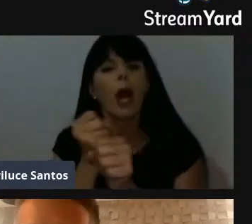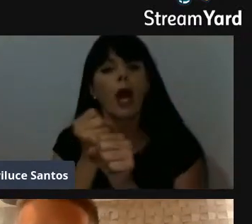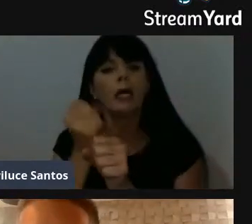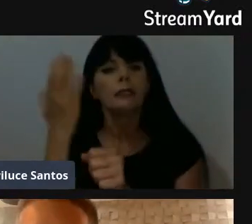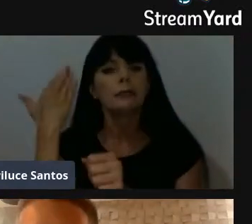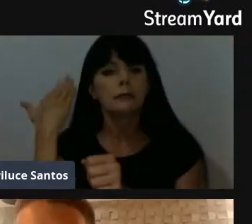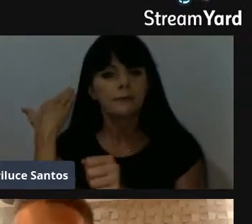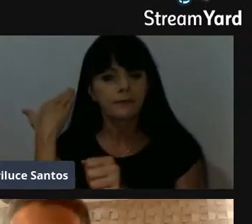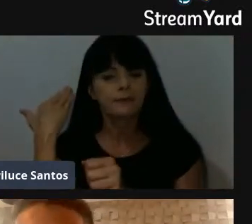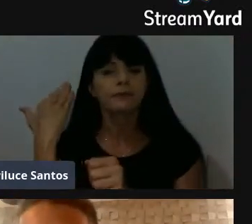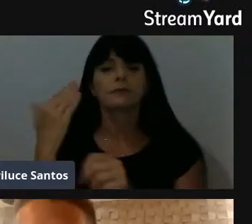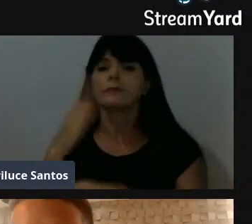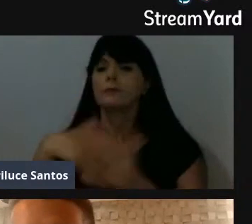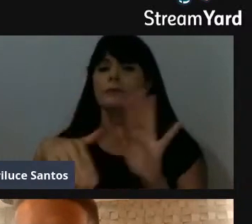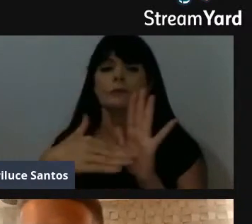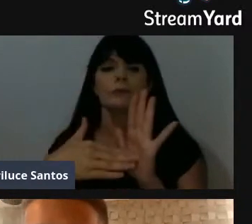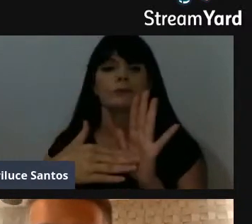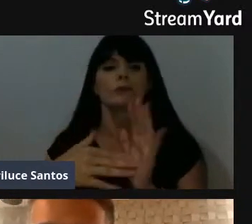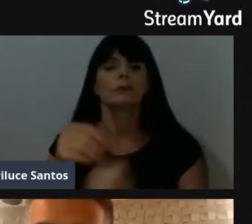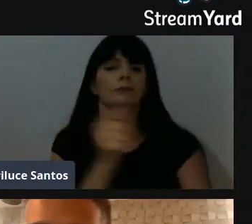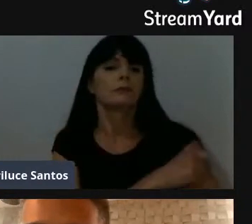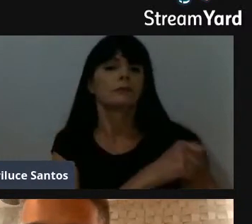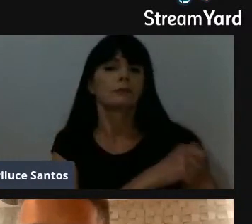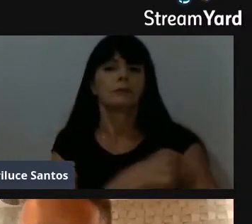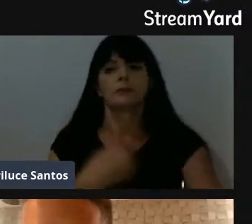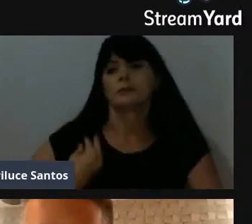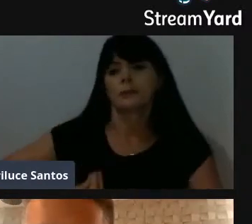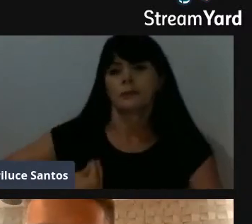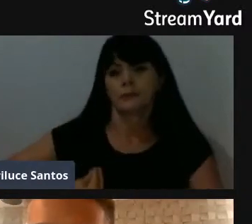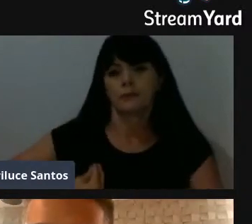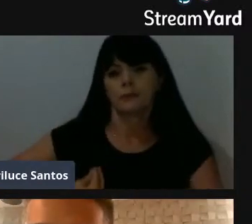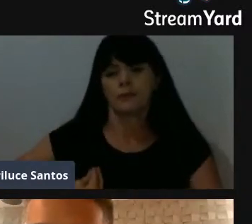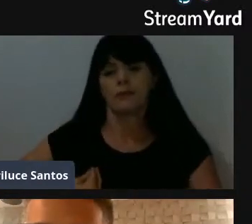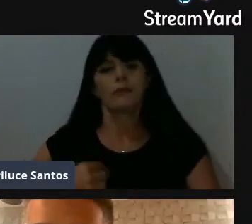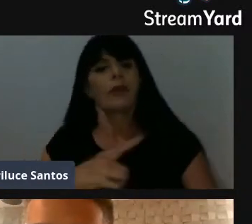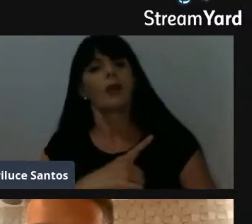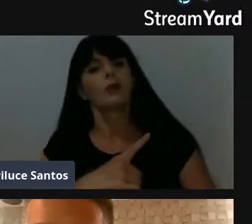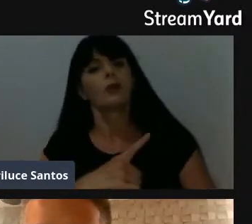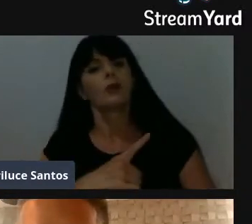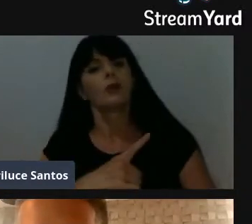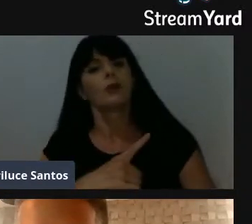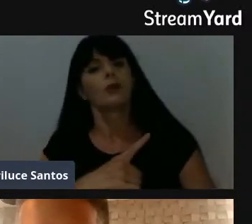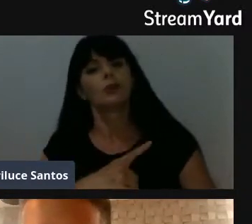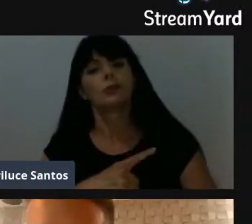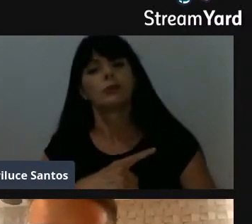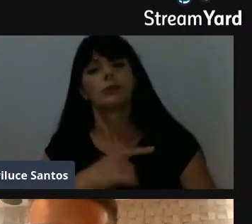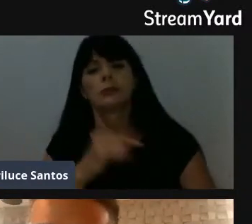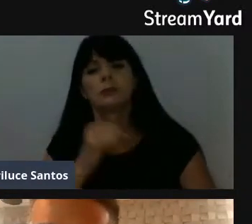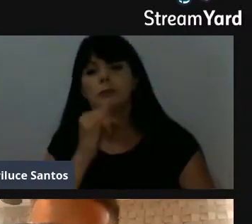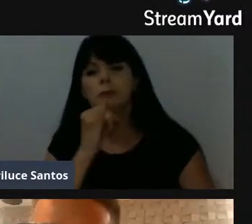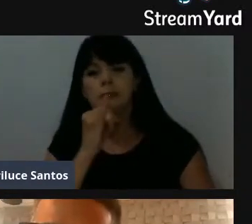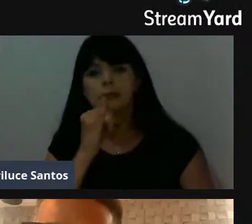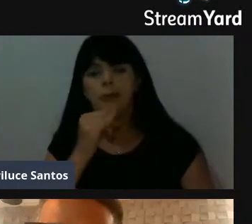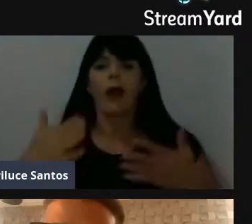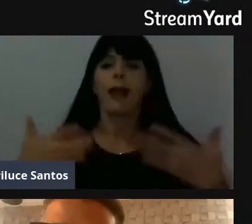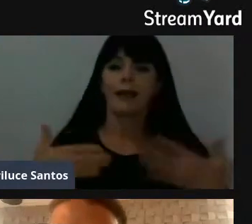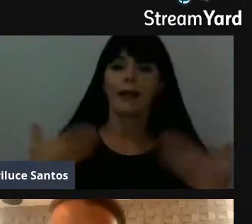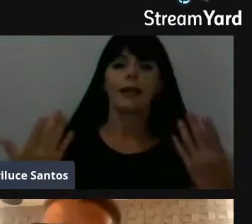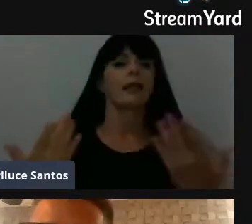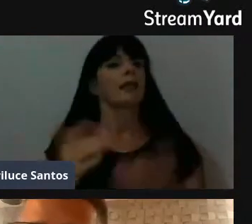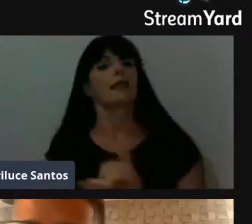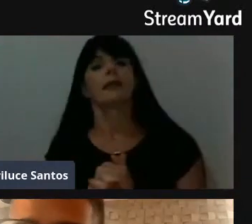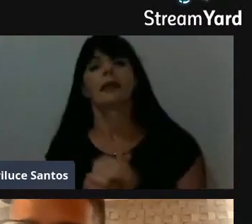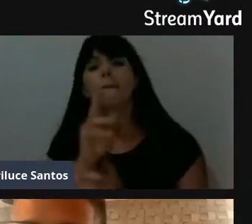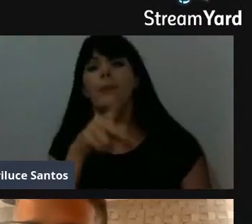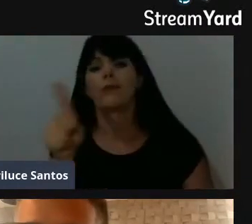anos também, as escolas participam, os alunos vão lá fazer as provas, e naquele ano eu tive a graça, né, com o auxílio